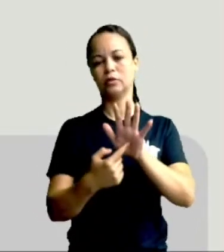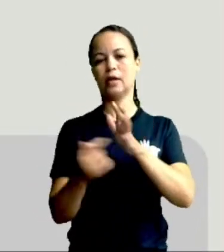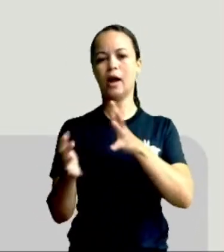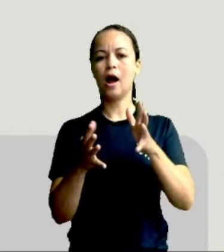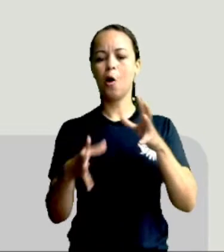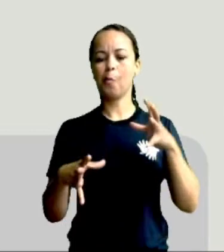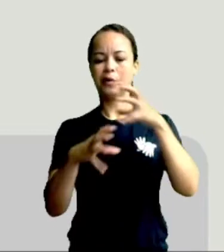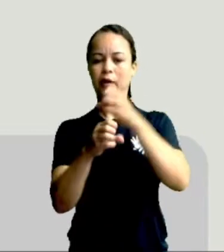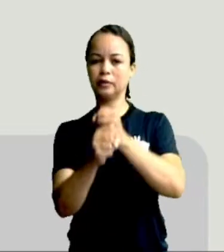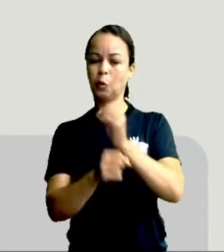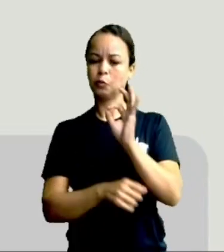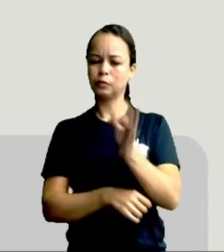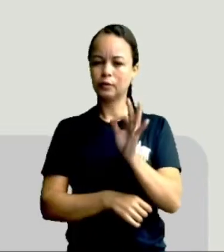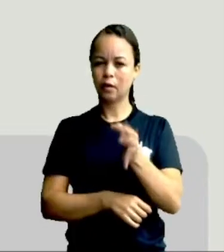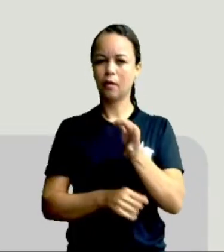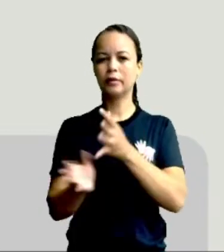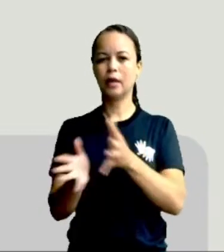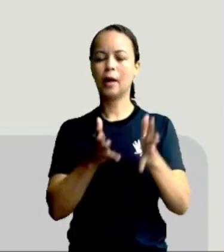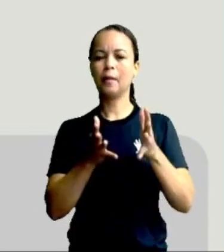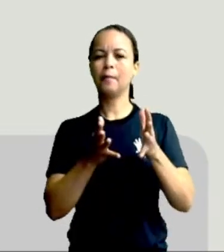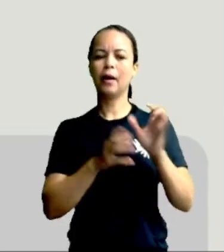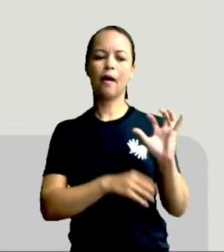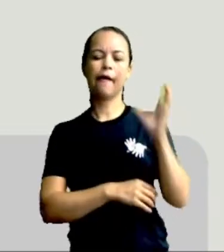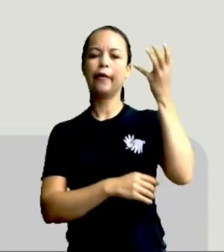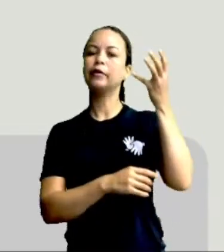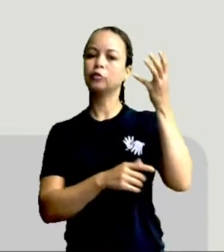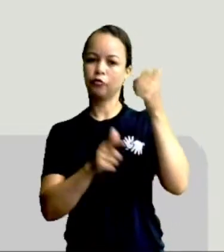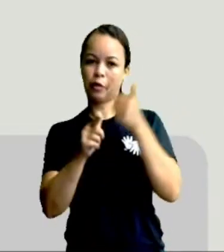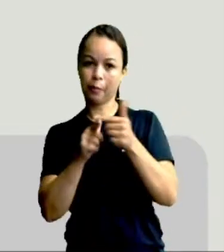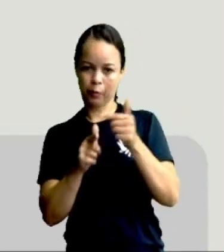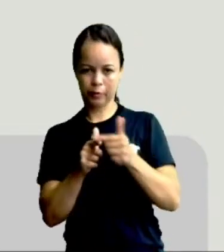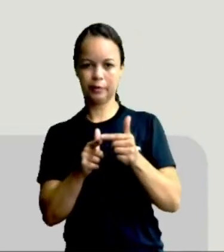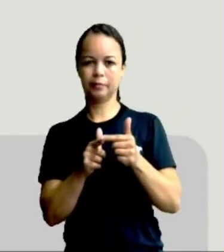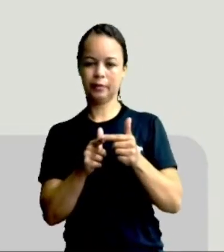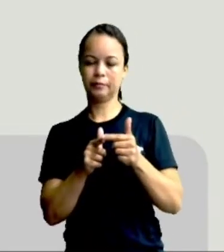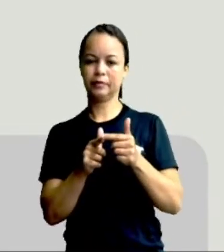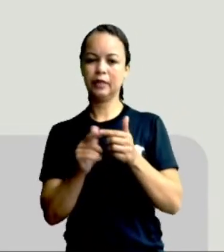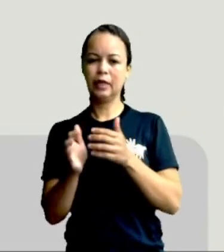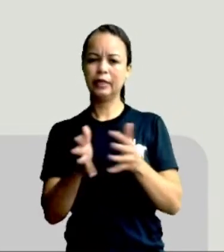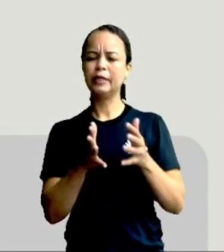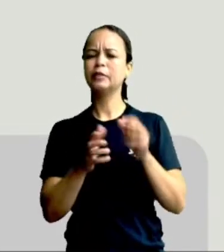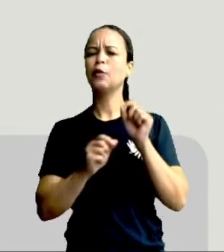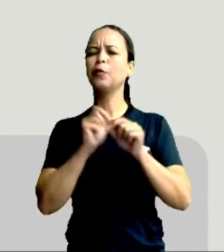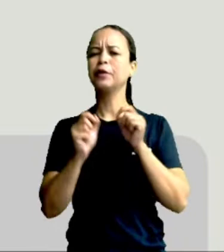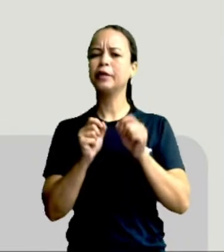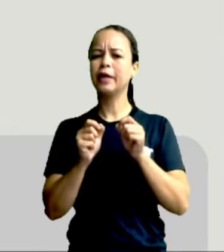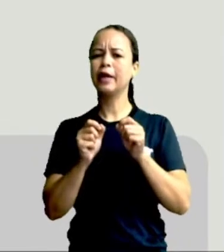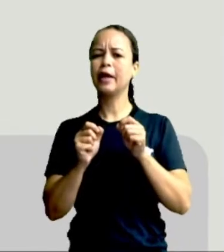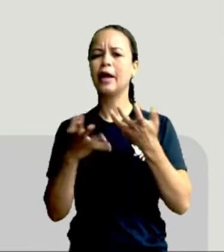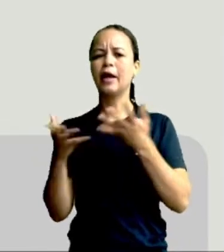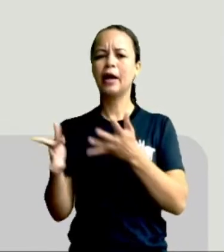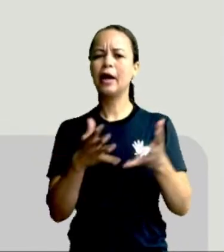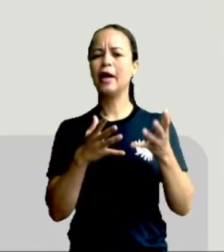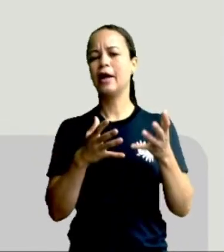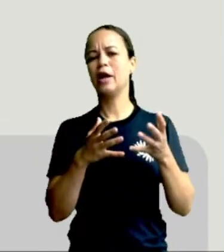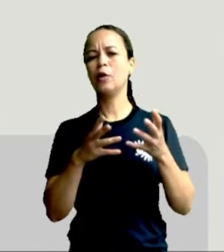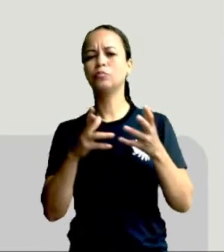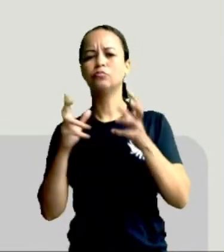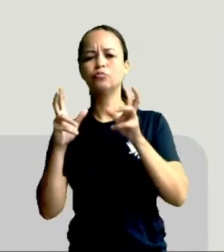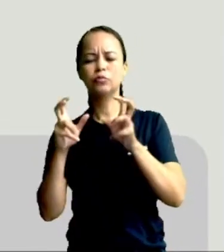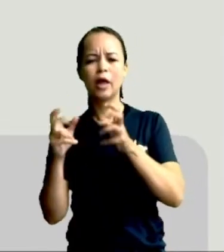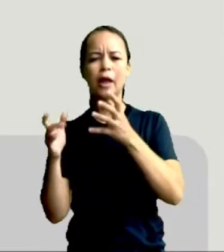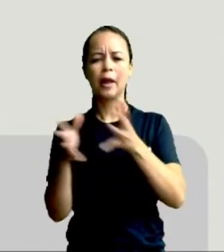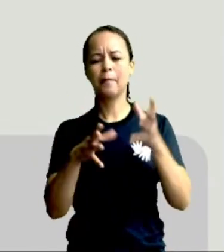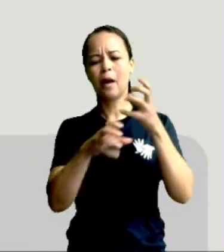correta para solucionar uma situação-problema, que são aquelas questõezinhas que a nossa professora